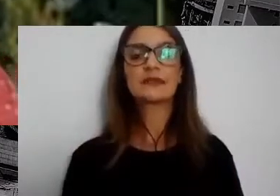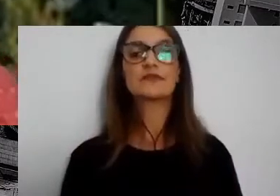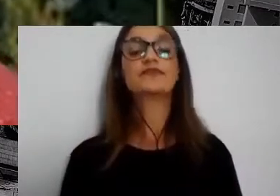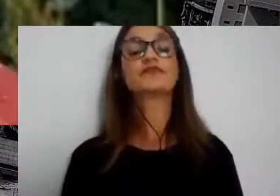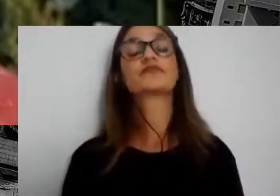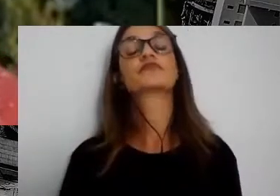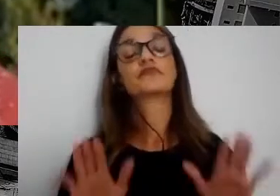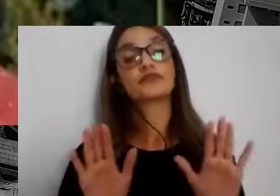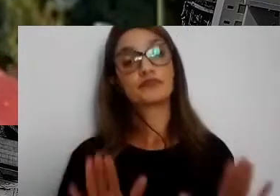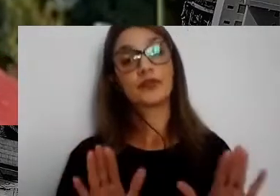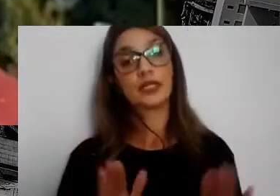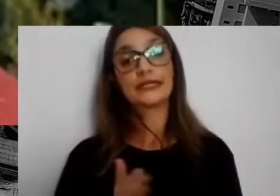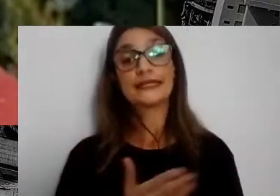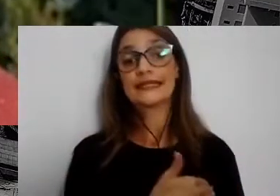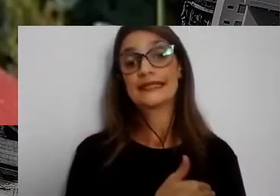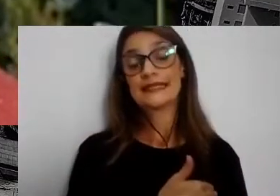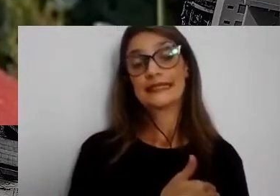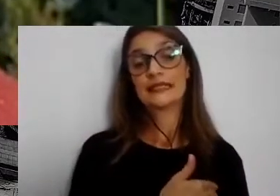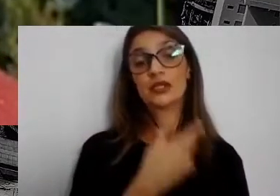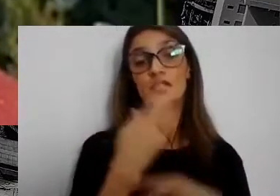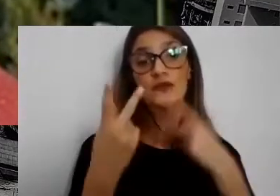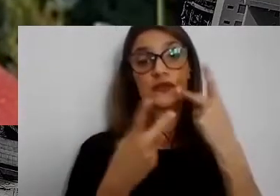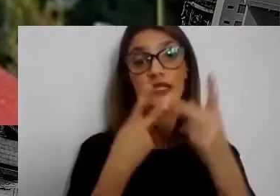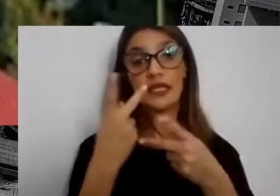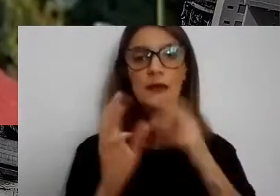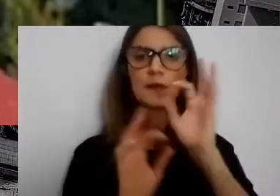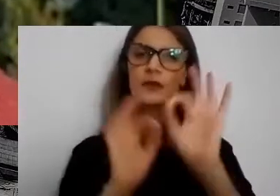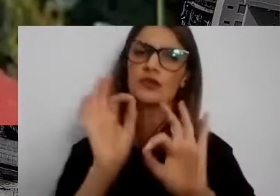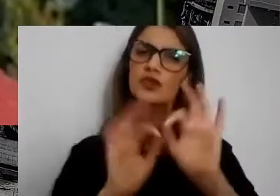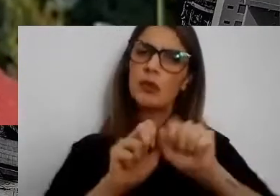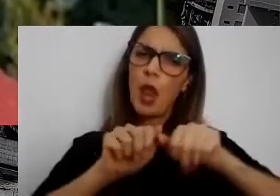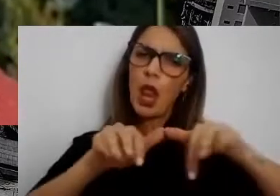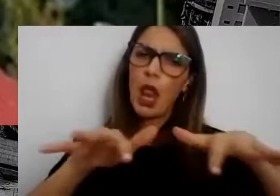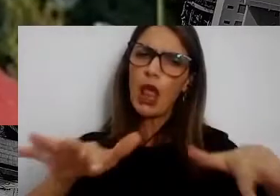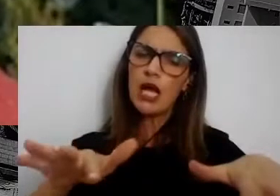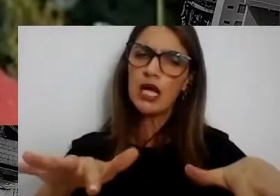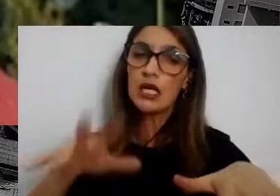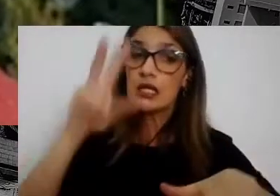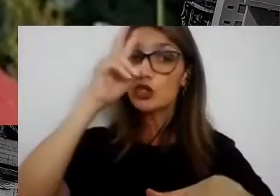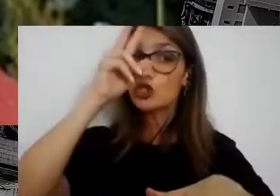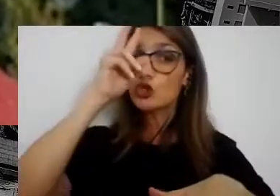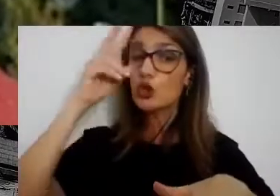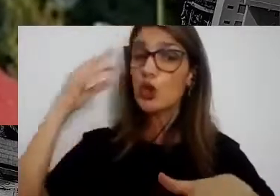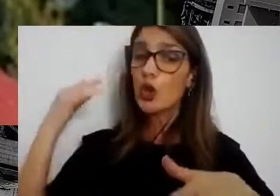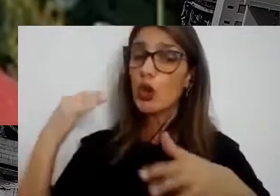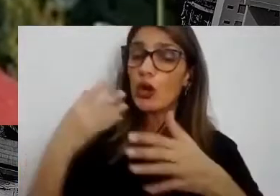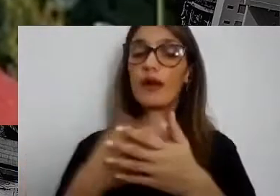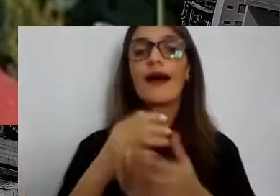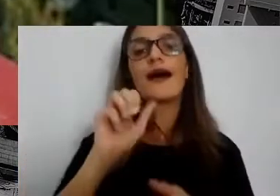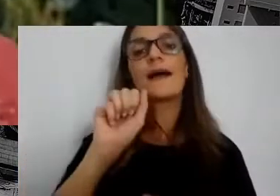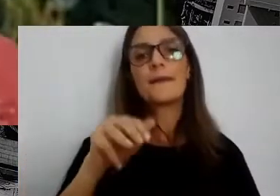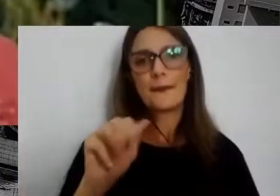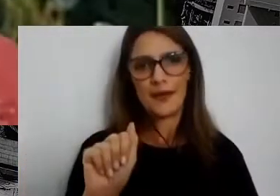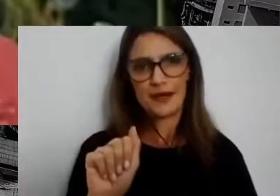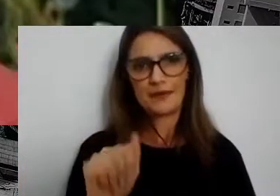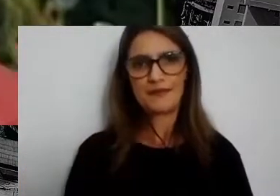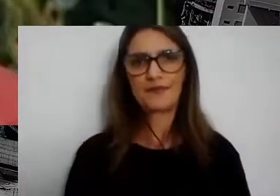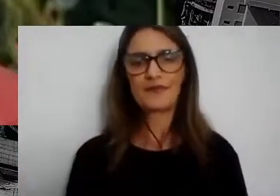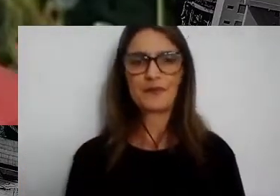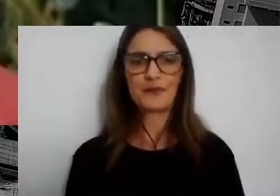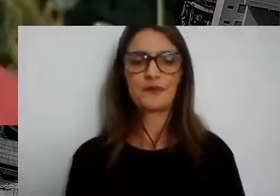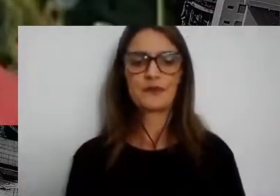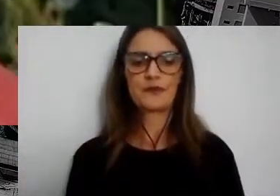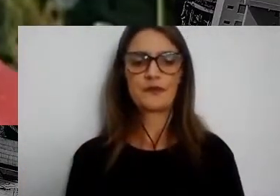falar dos projetos e da expansão, é interessante falar um pouco da história da AMA e de água